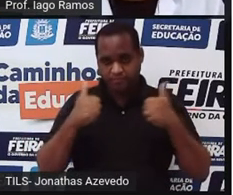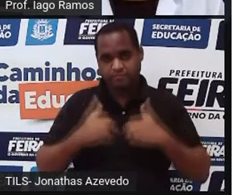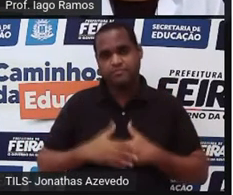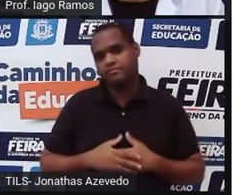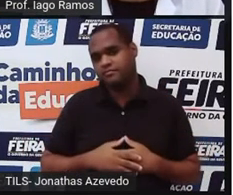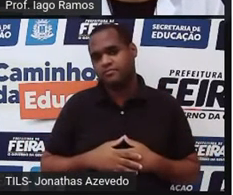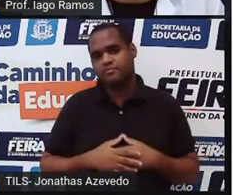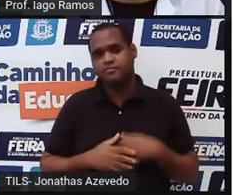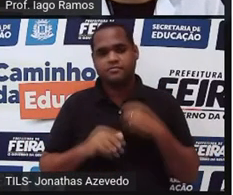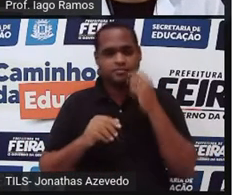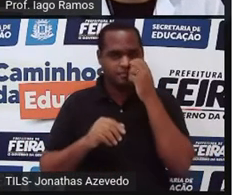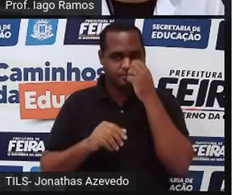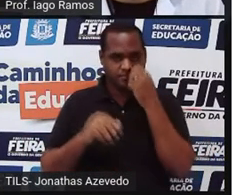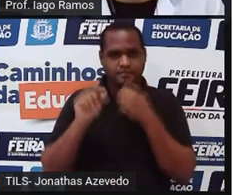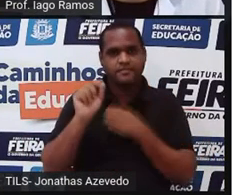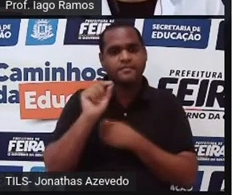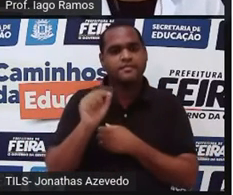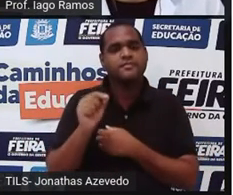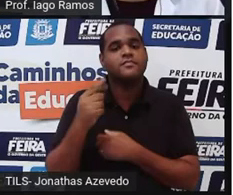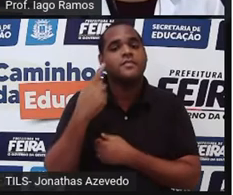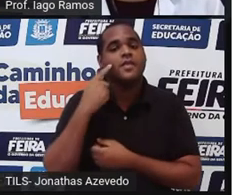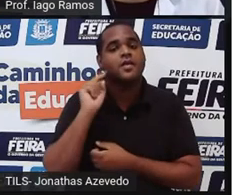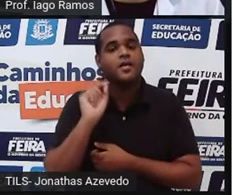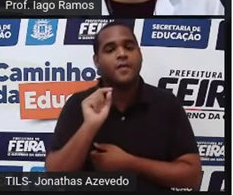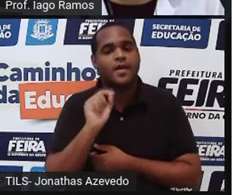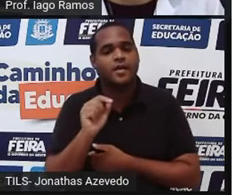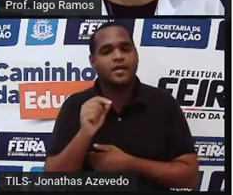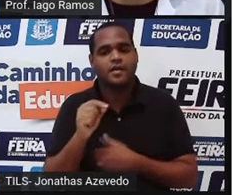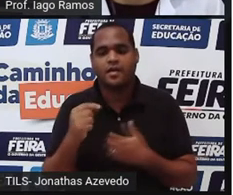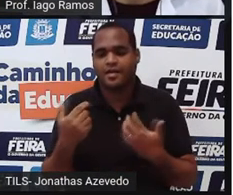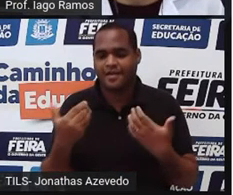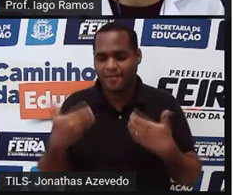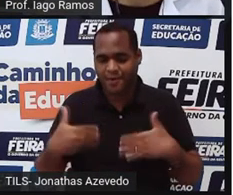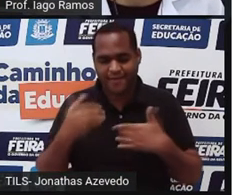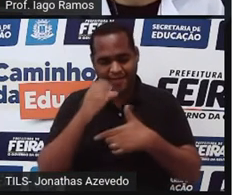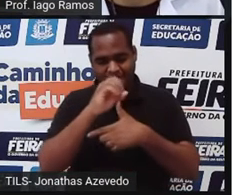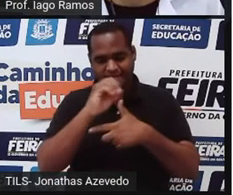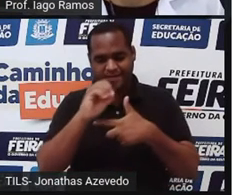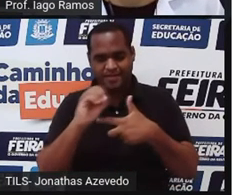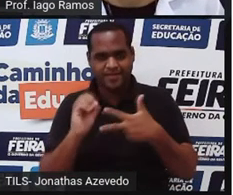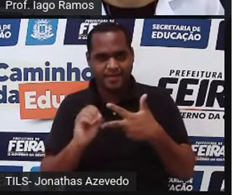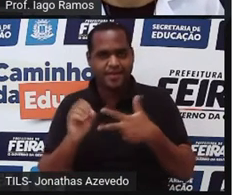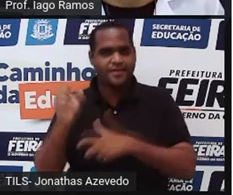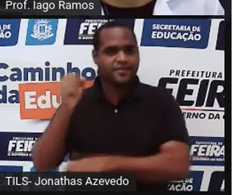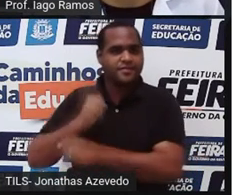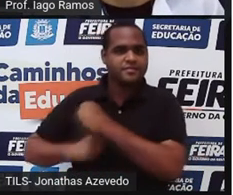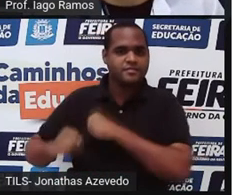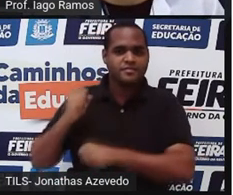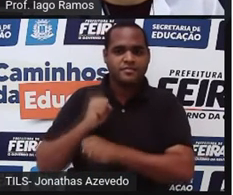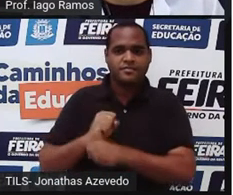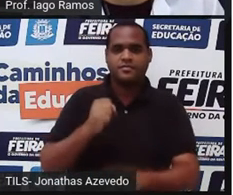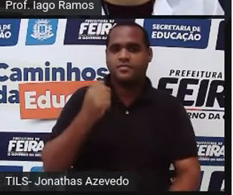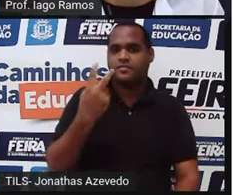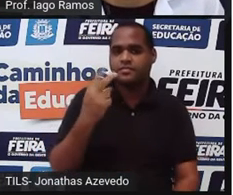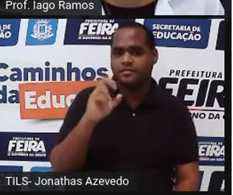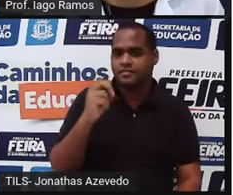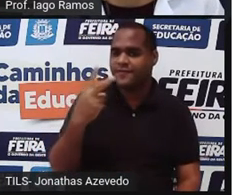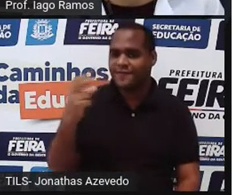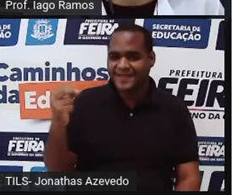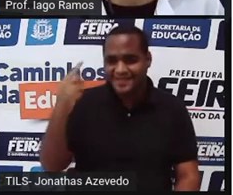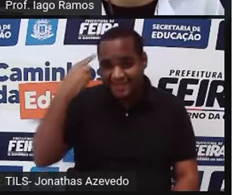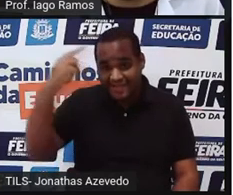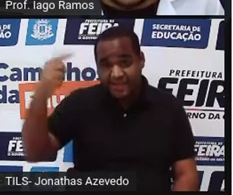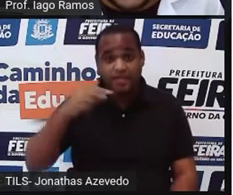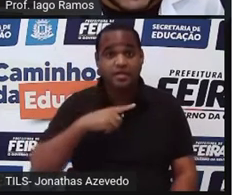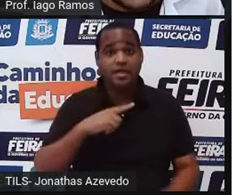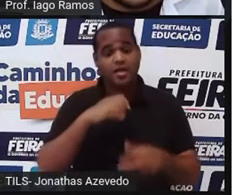Bom, essa situação é uma questão da prova do Enem do ano de 2020, o Exame Nacional do